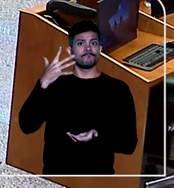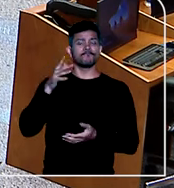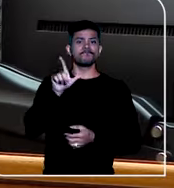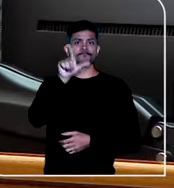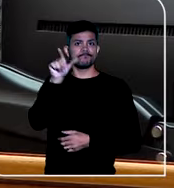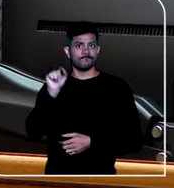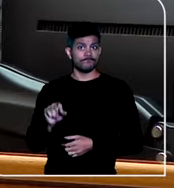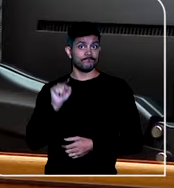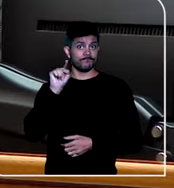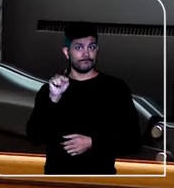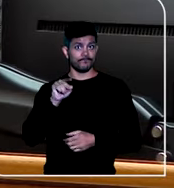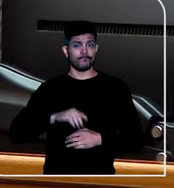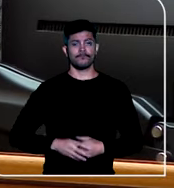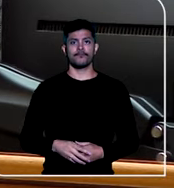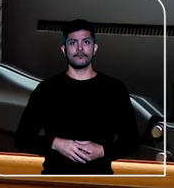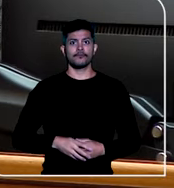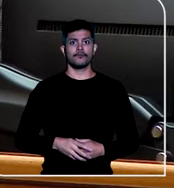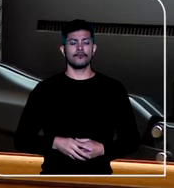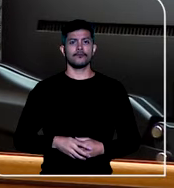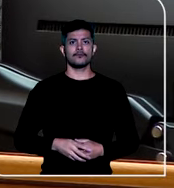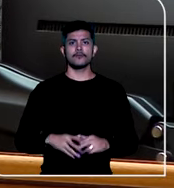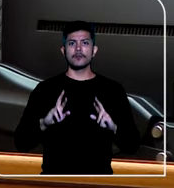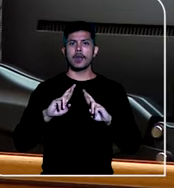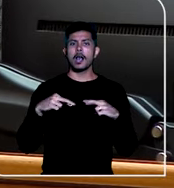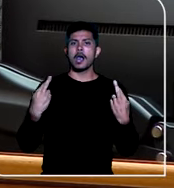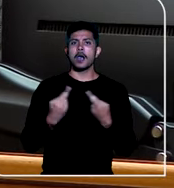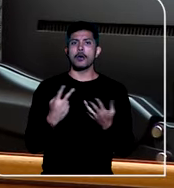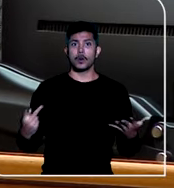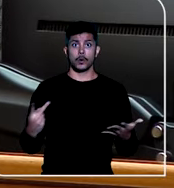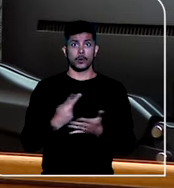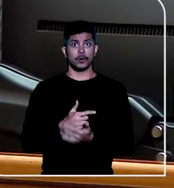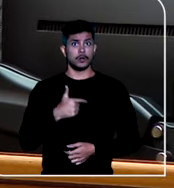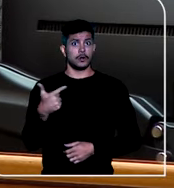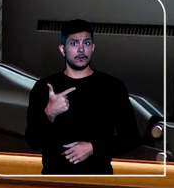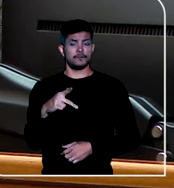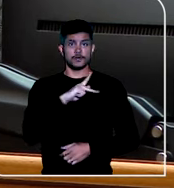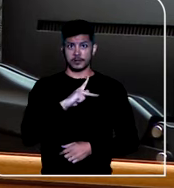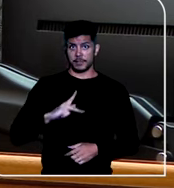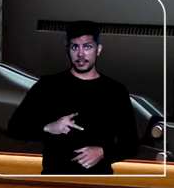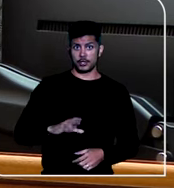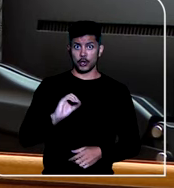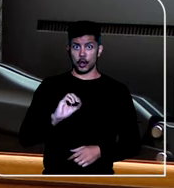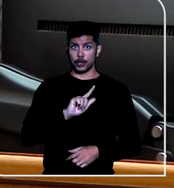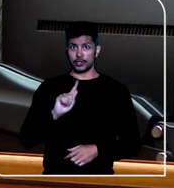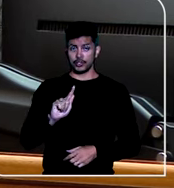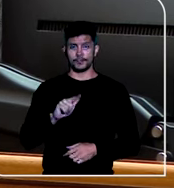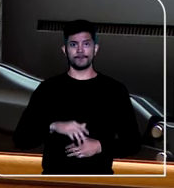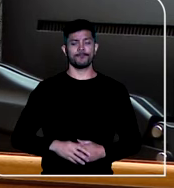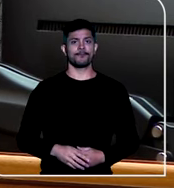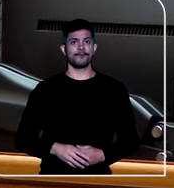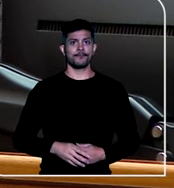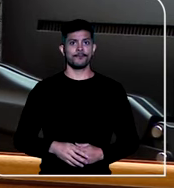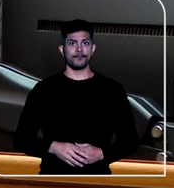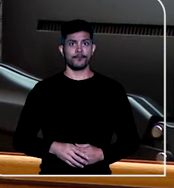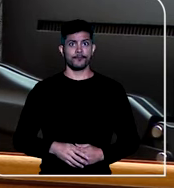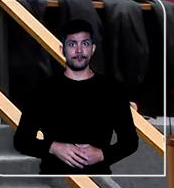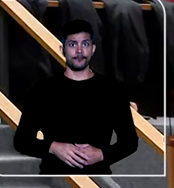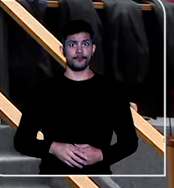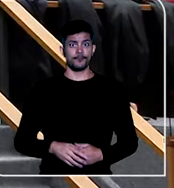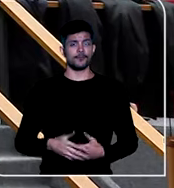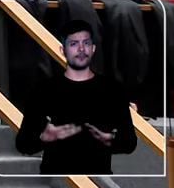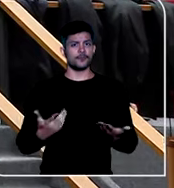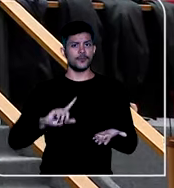no Brasil. A sessão foi presidida pelo vice-presidente da Corte, ministro Og Fernandes, que não participou da votação.